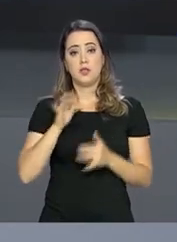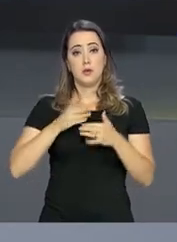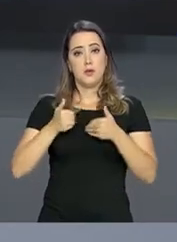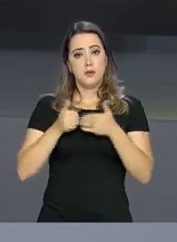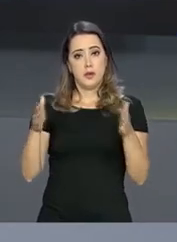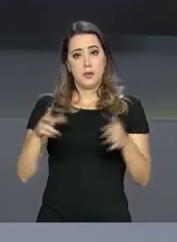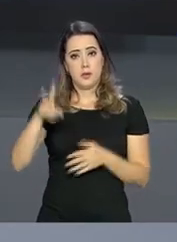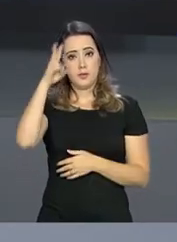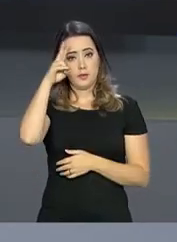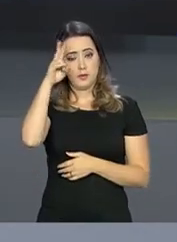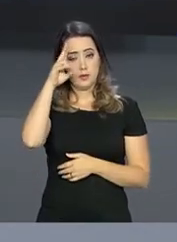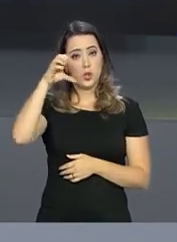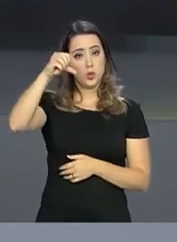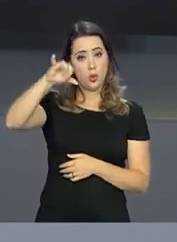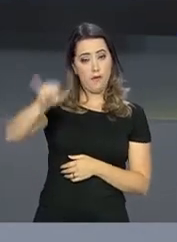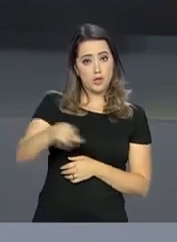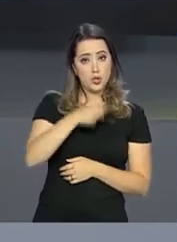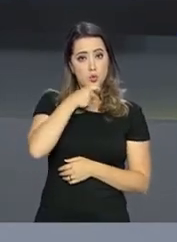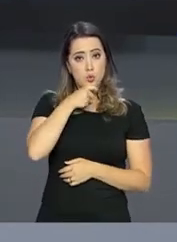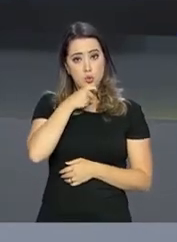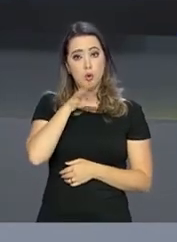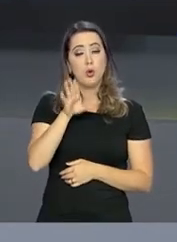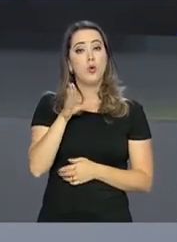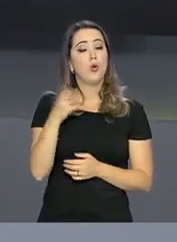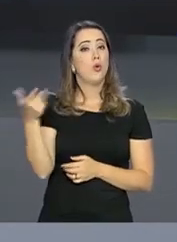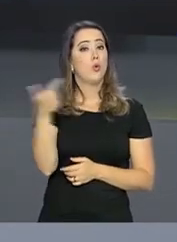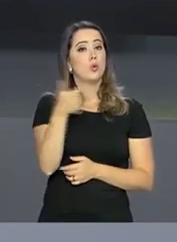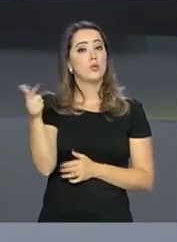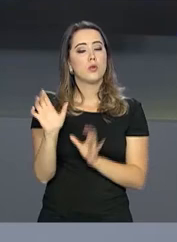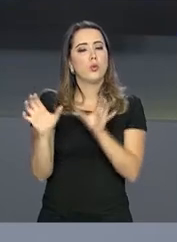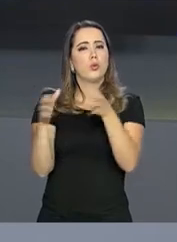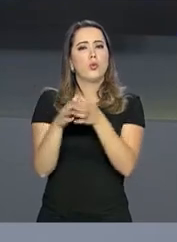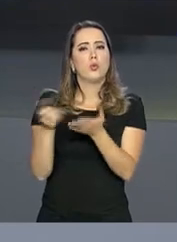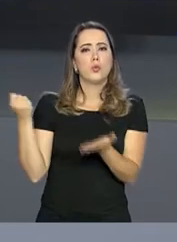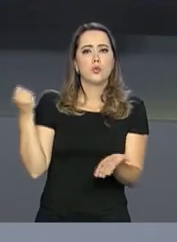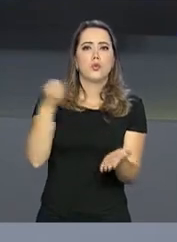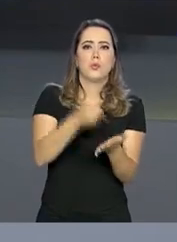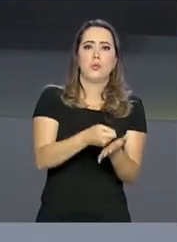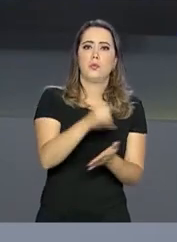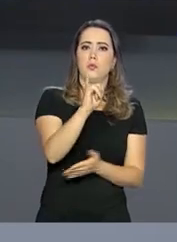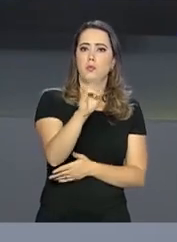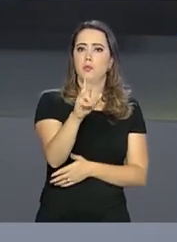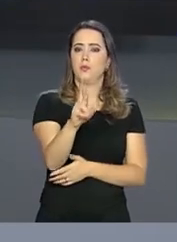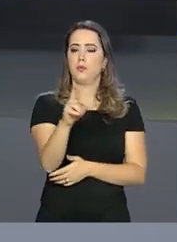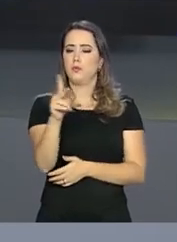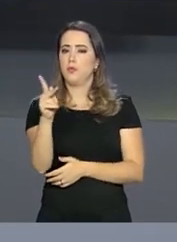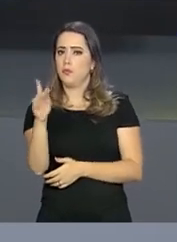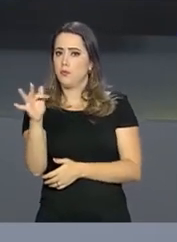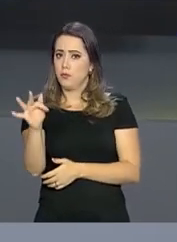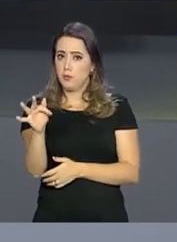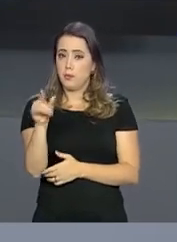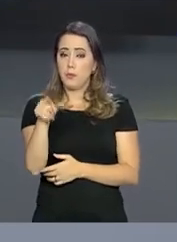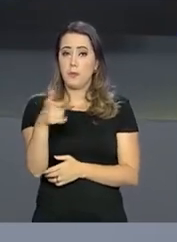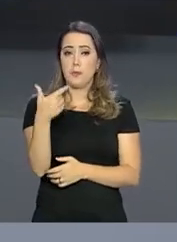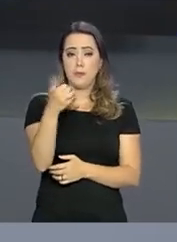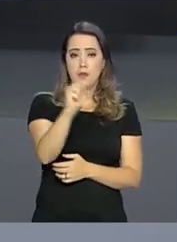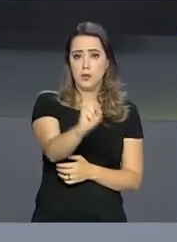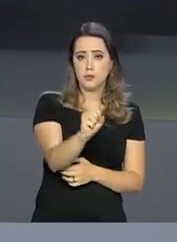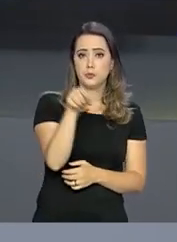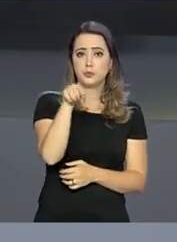vai abrir na segunda-feira, 9 de julho, a consulta ao segundo lote de restituição do Imposto de Renda Pessoa Física 2018.